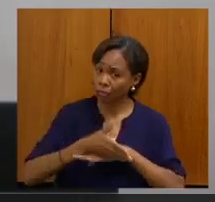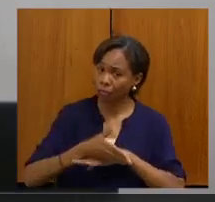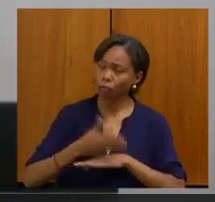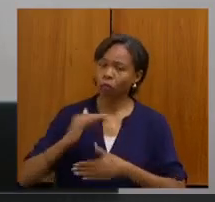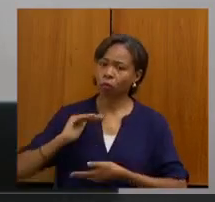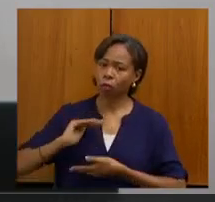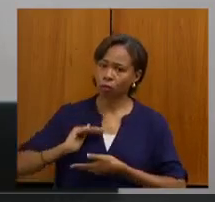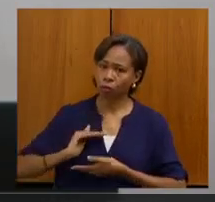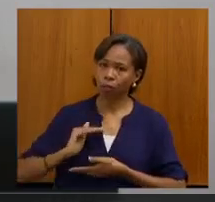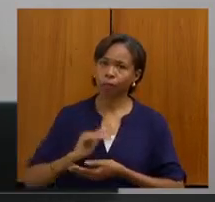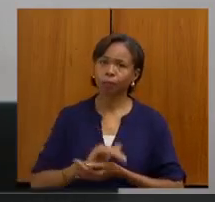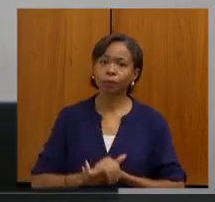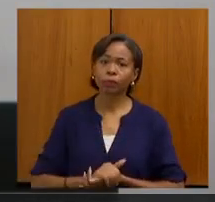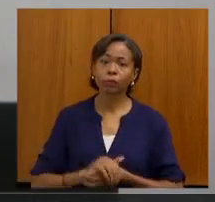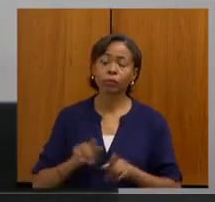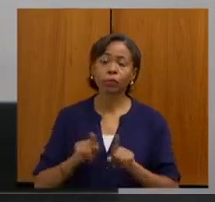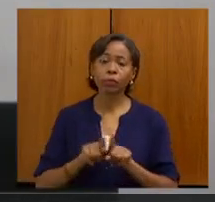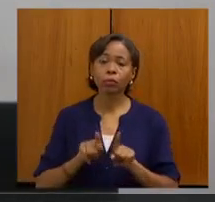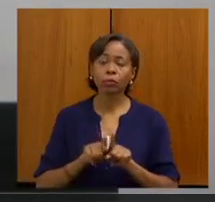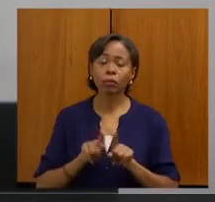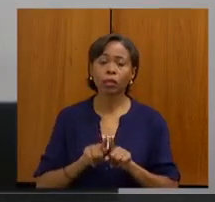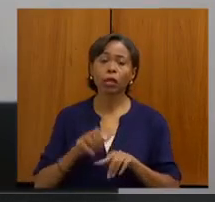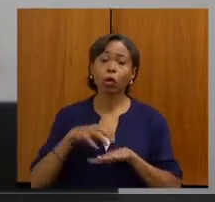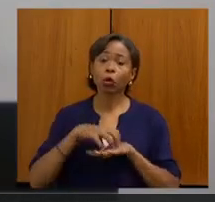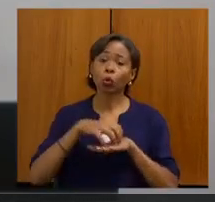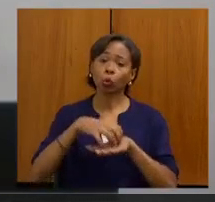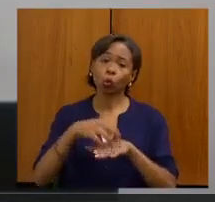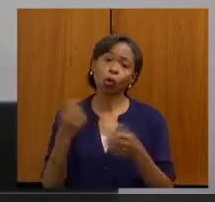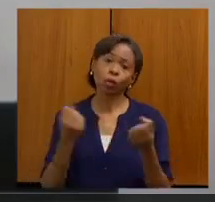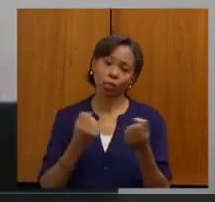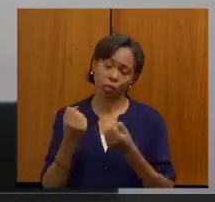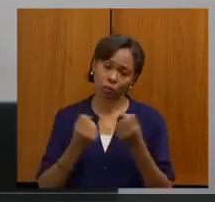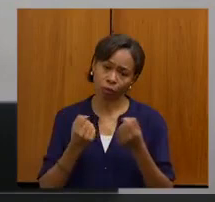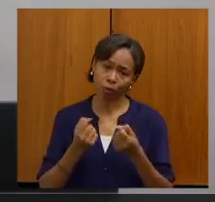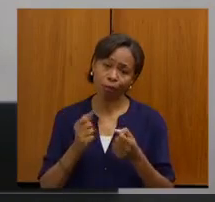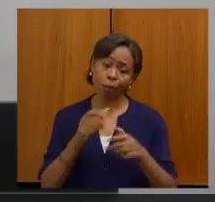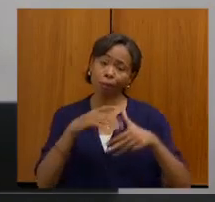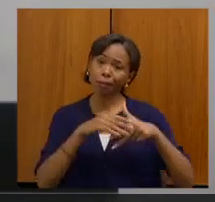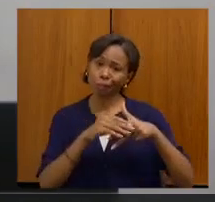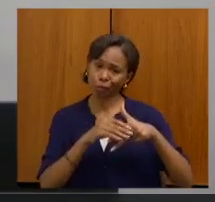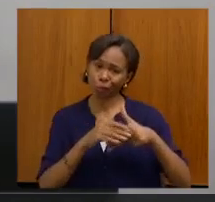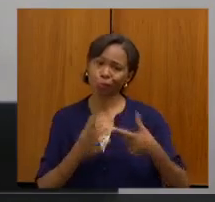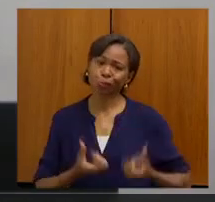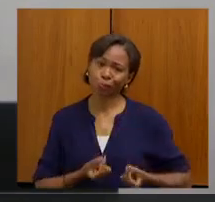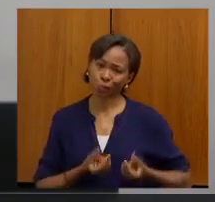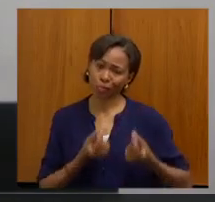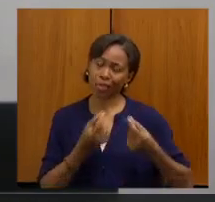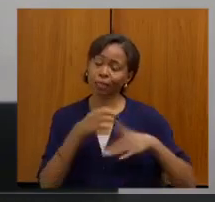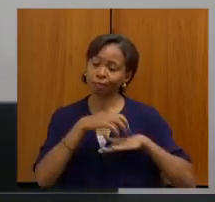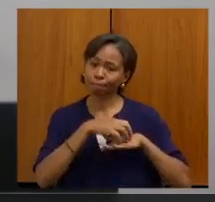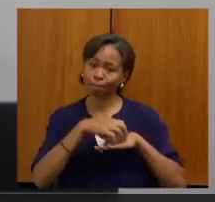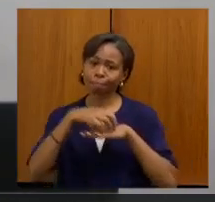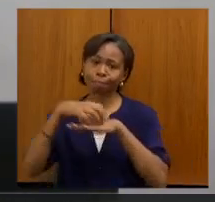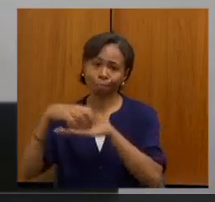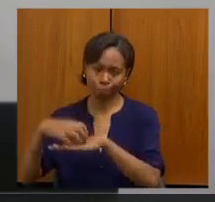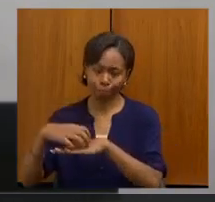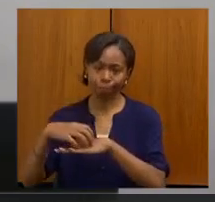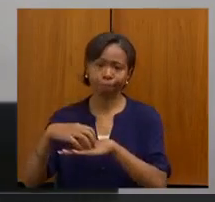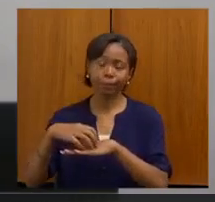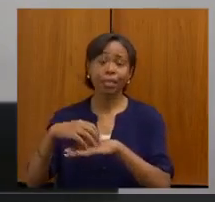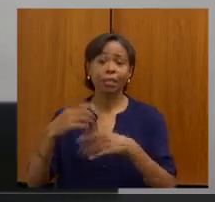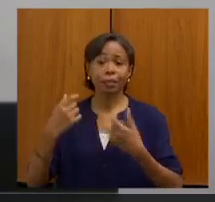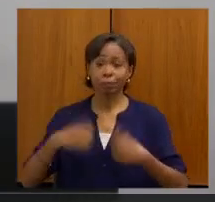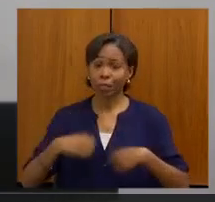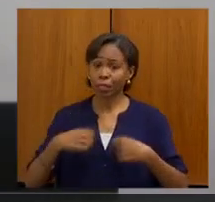transporte mais adequado para os pacientes oncológicos, fora do domicílio, como foi sugerido pelo deputado Carlos Pimenta. De